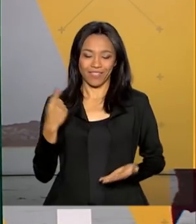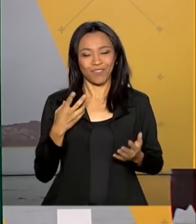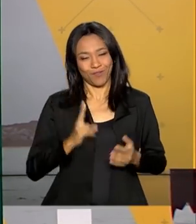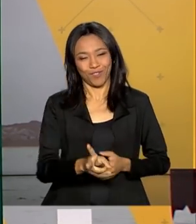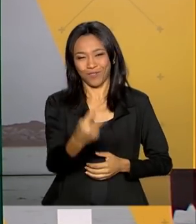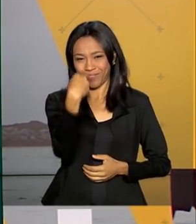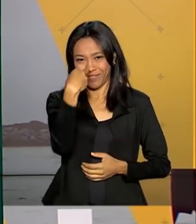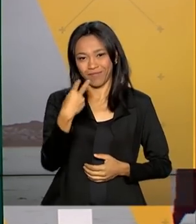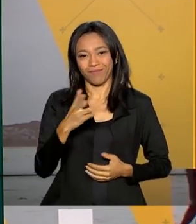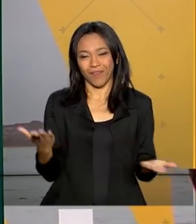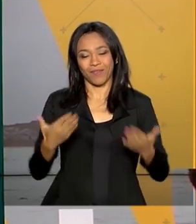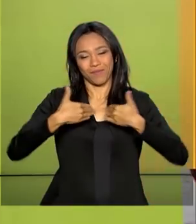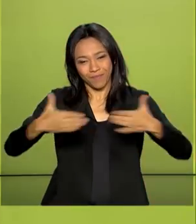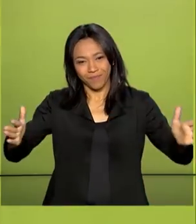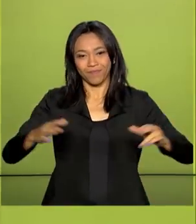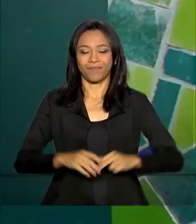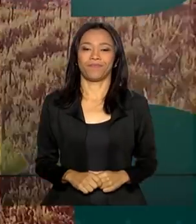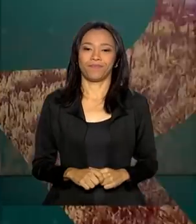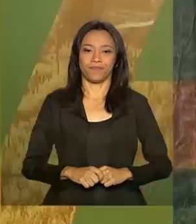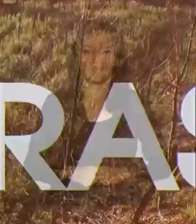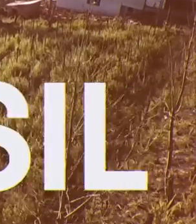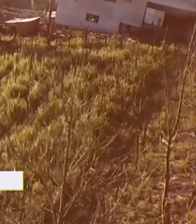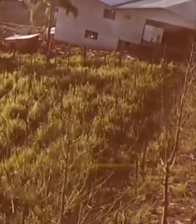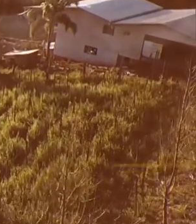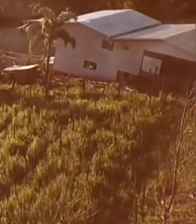a gente, o Brasil em Dia já está no ar.